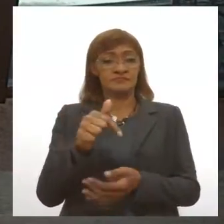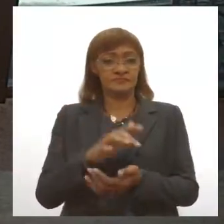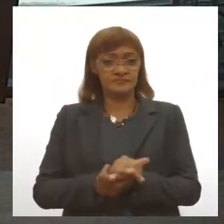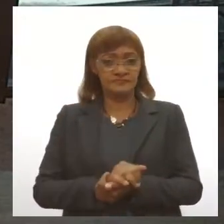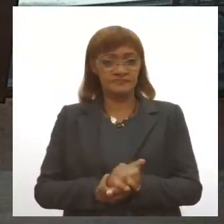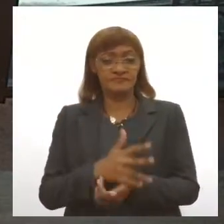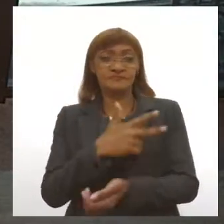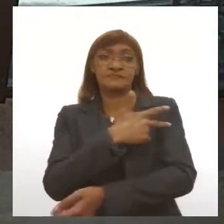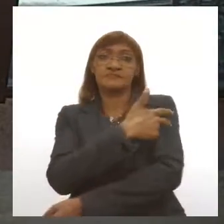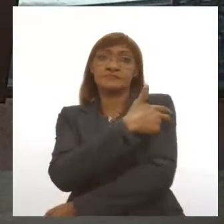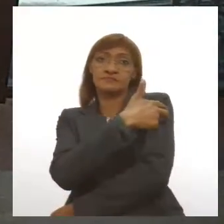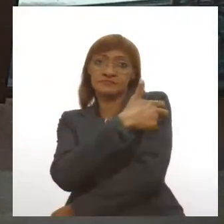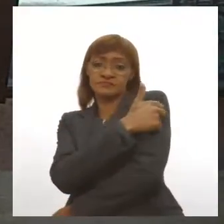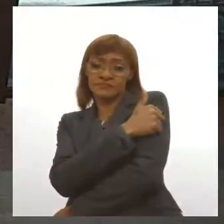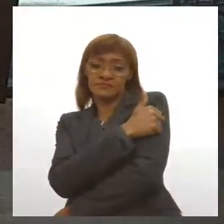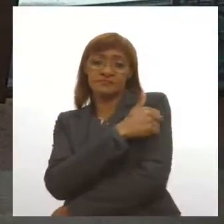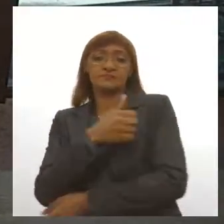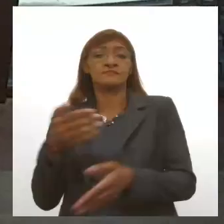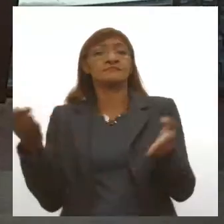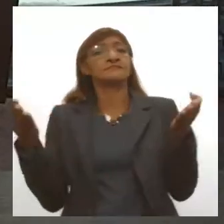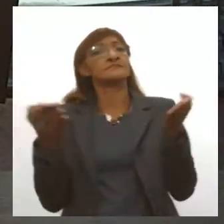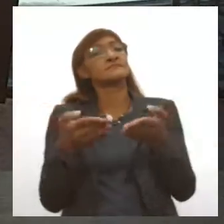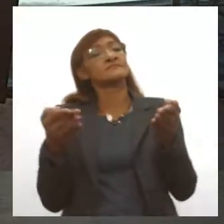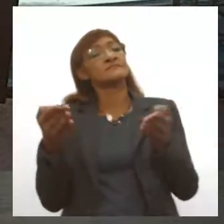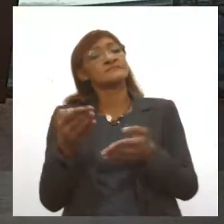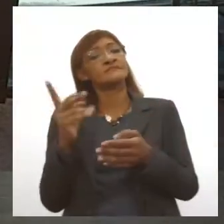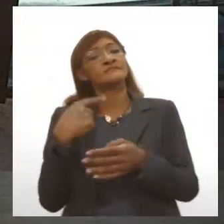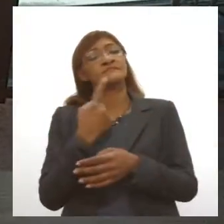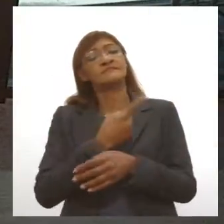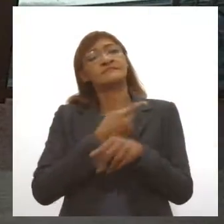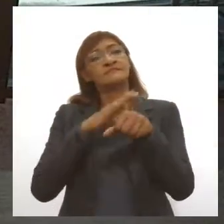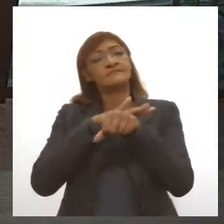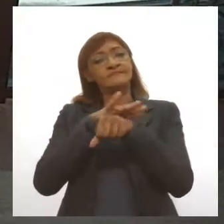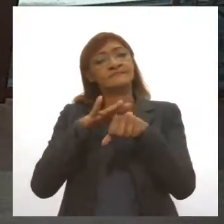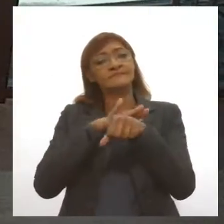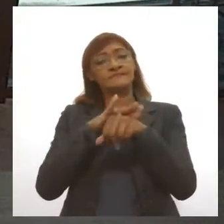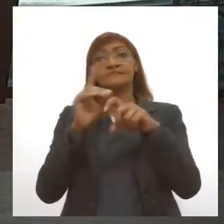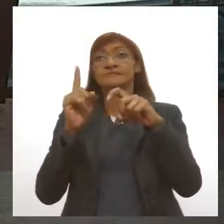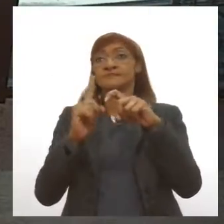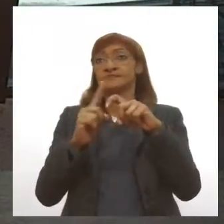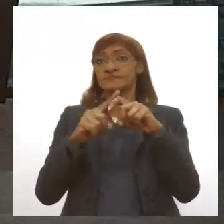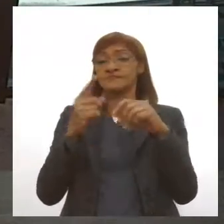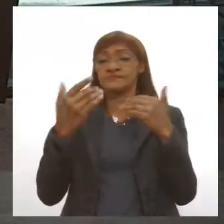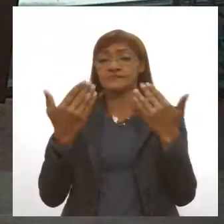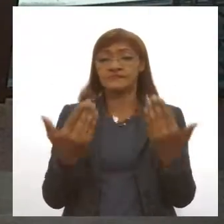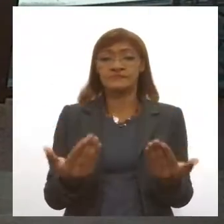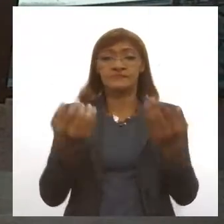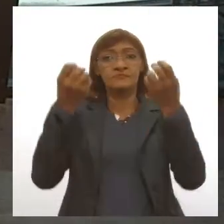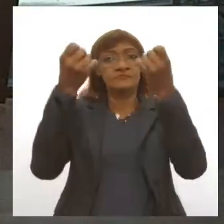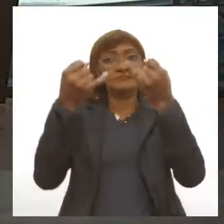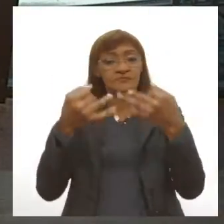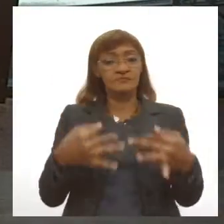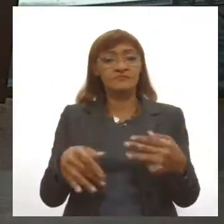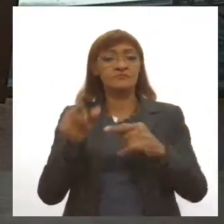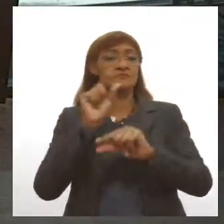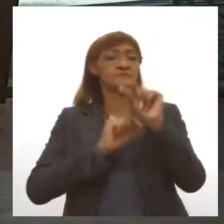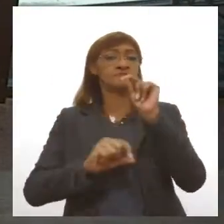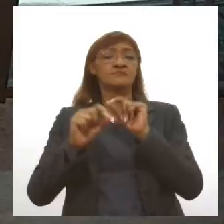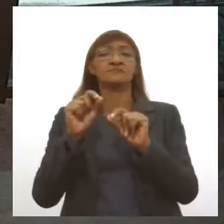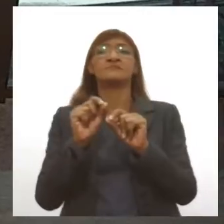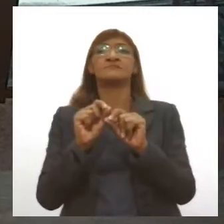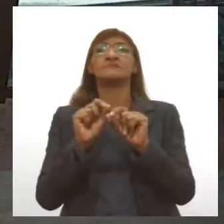vacina, nós vamos agora ao vivo conversar com o médico imunologista que vai falar sobre essa questão da